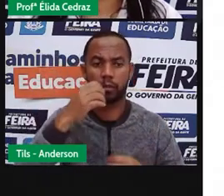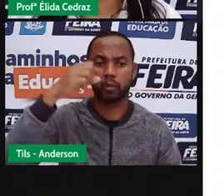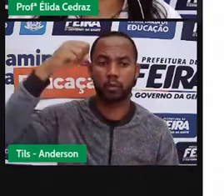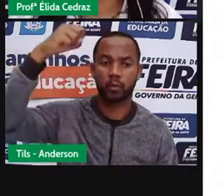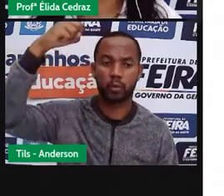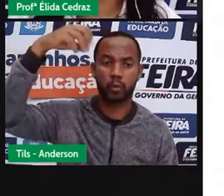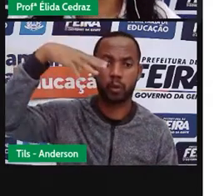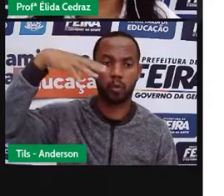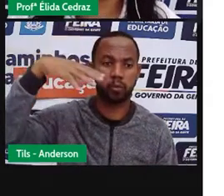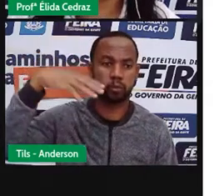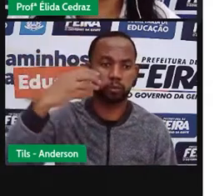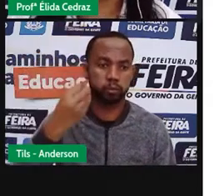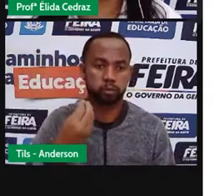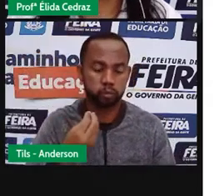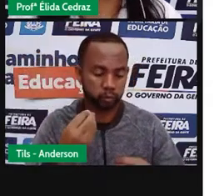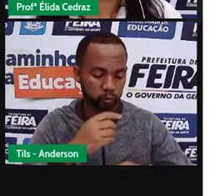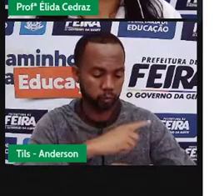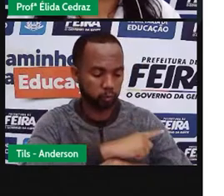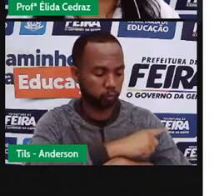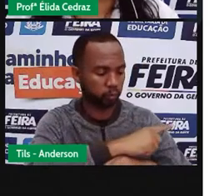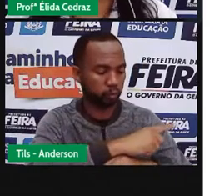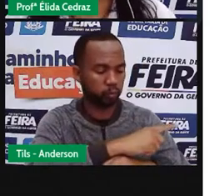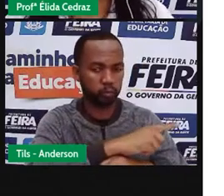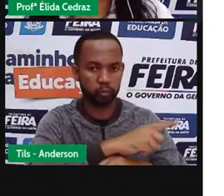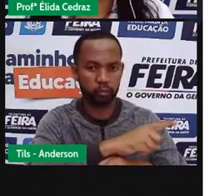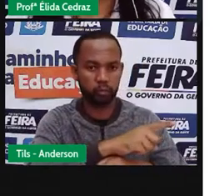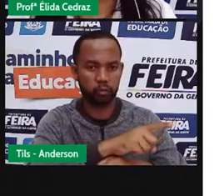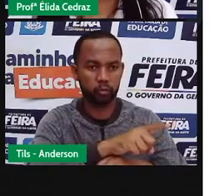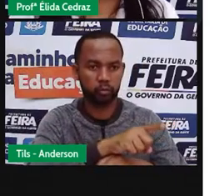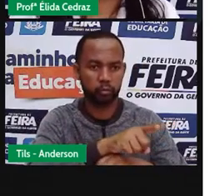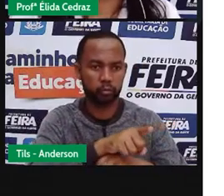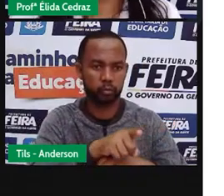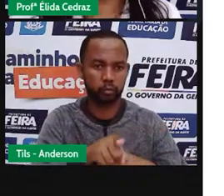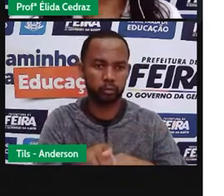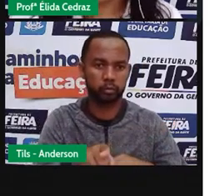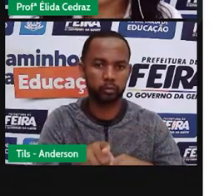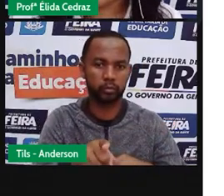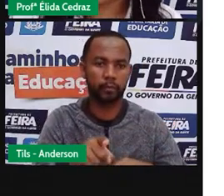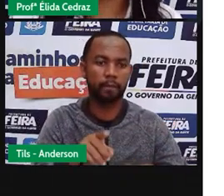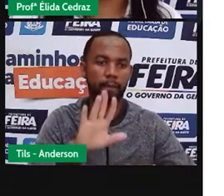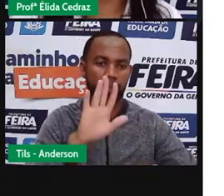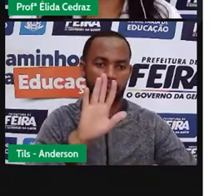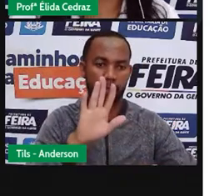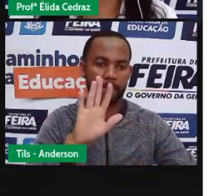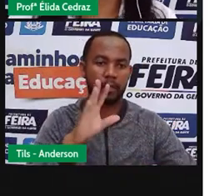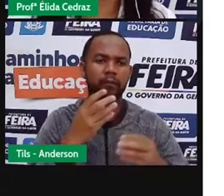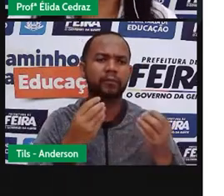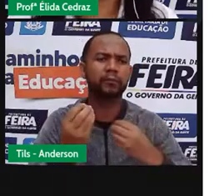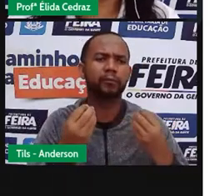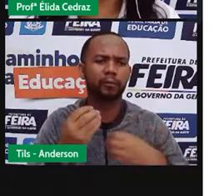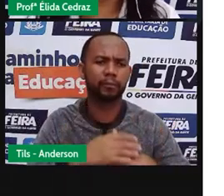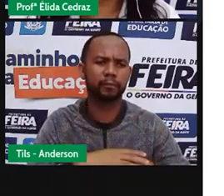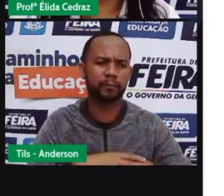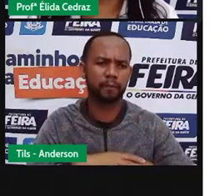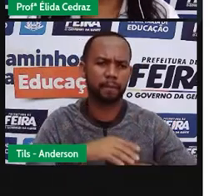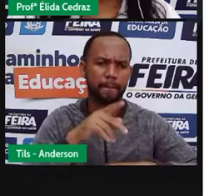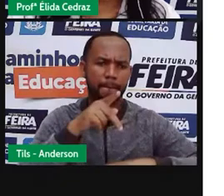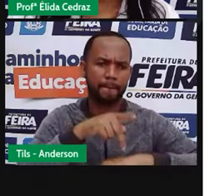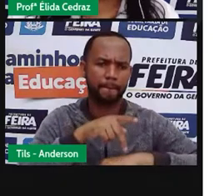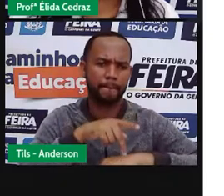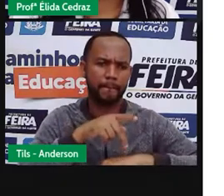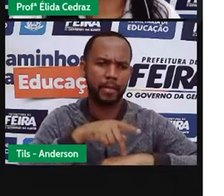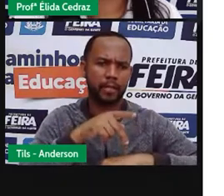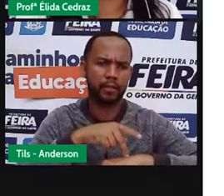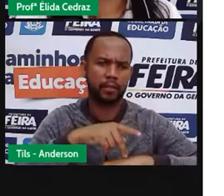sol durante todo o dia. E colocavam uma pedra alta para servir de ponteiro.